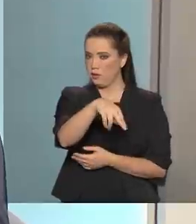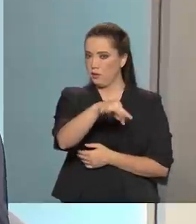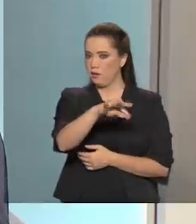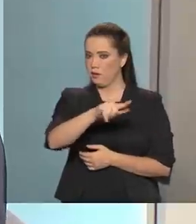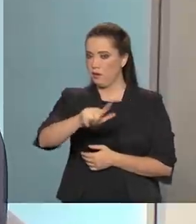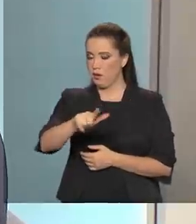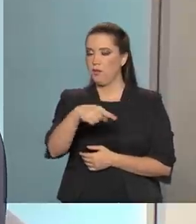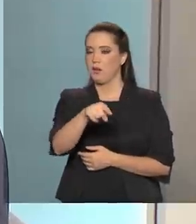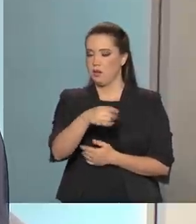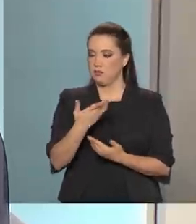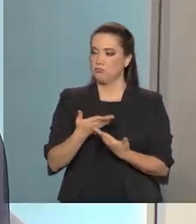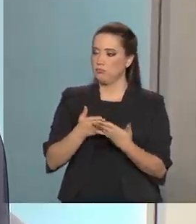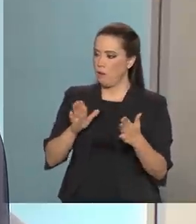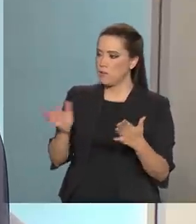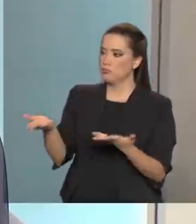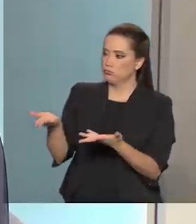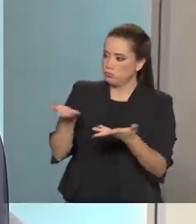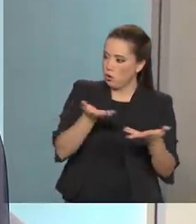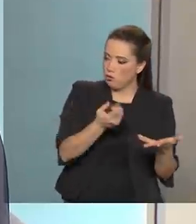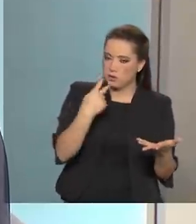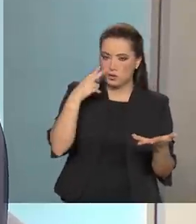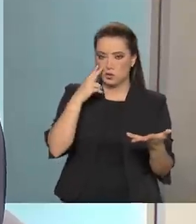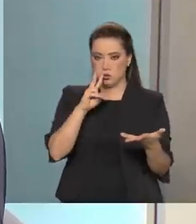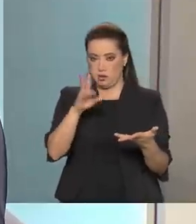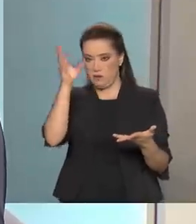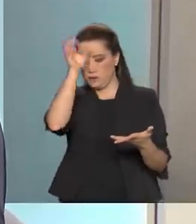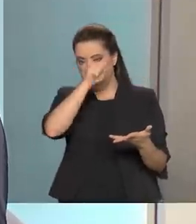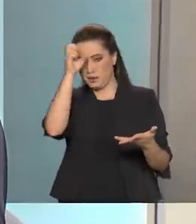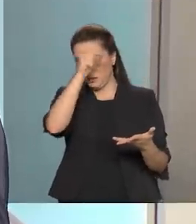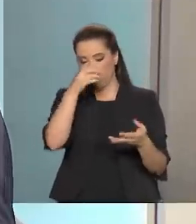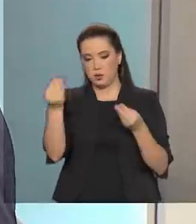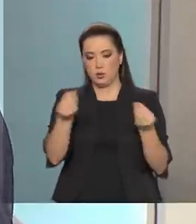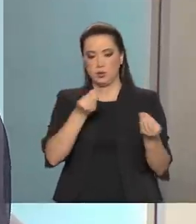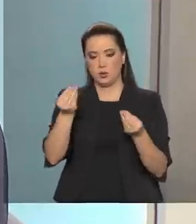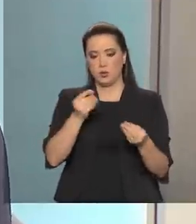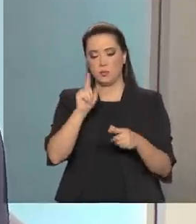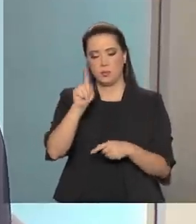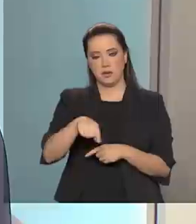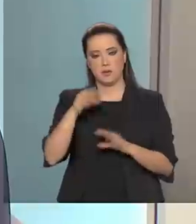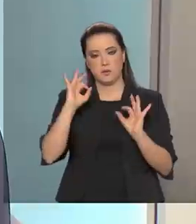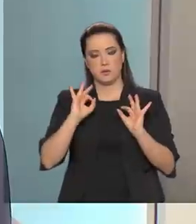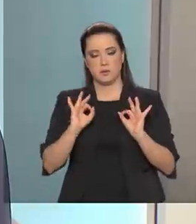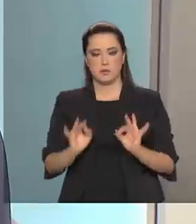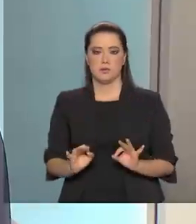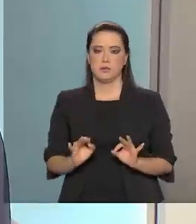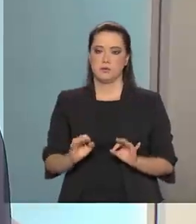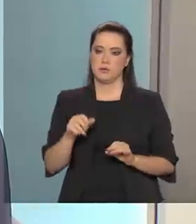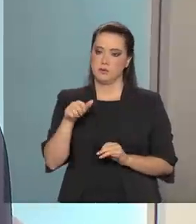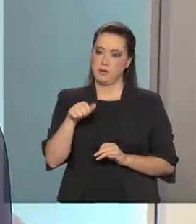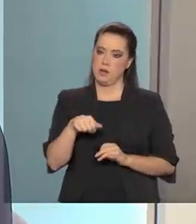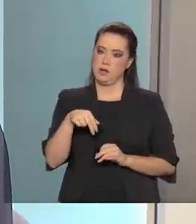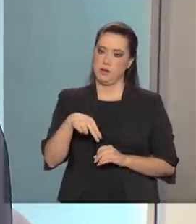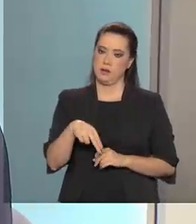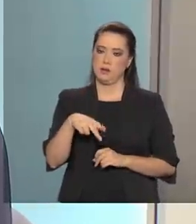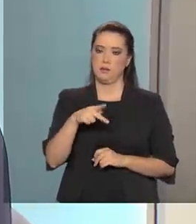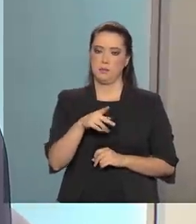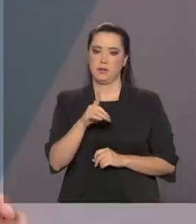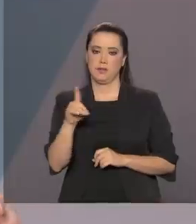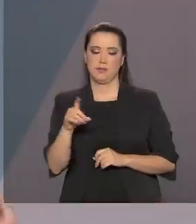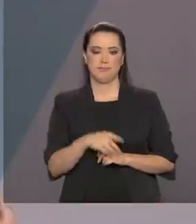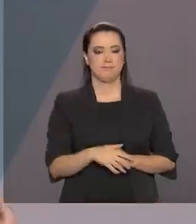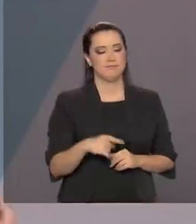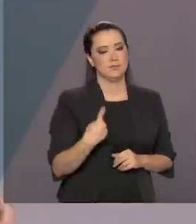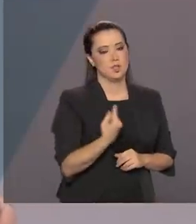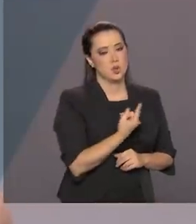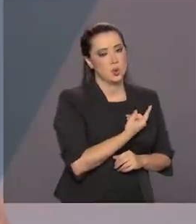portas, nós estamos vendo como eles fazem e vendo o que é apropriado para a NPD fazê-lo. Nosso